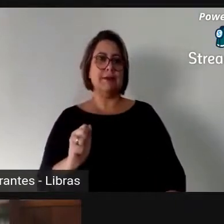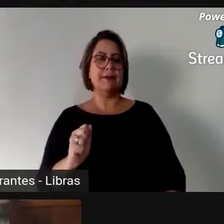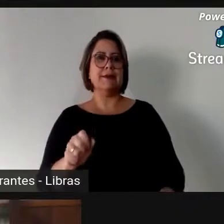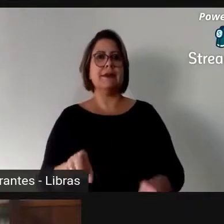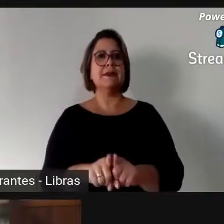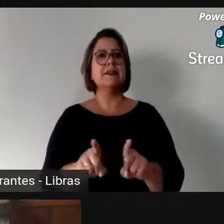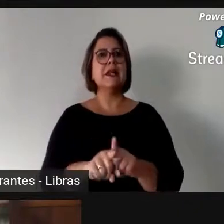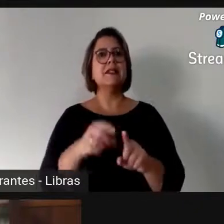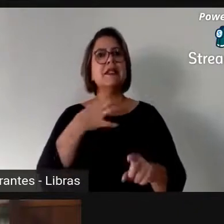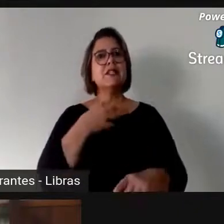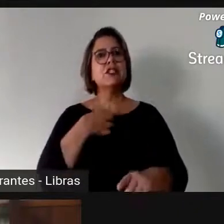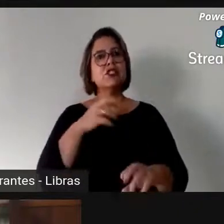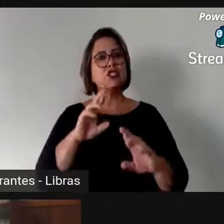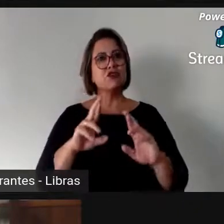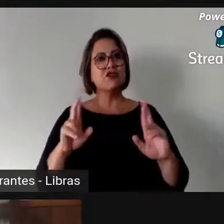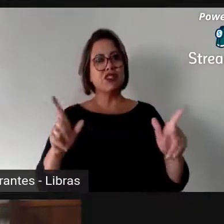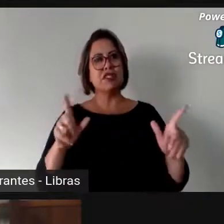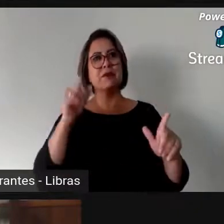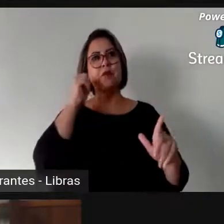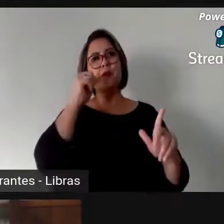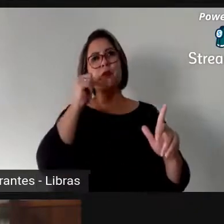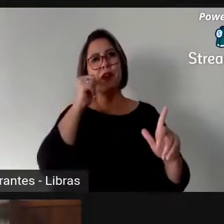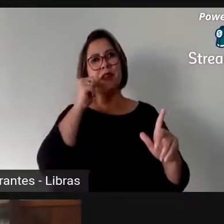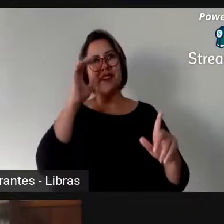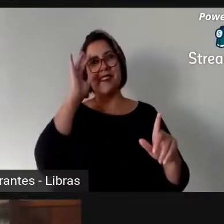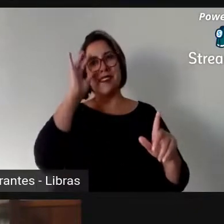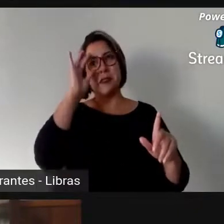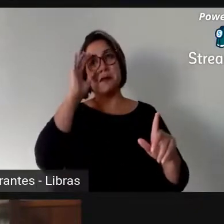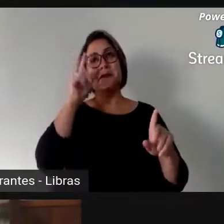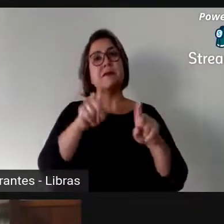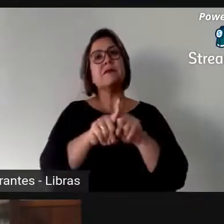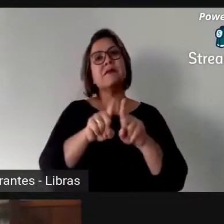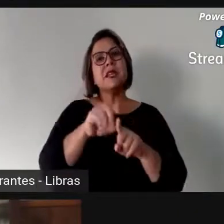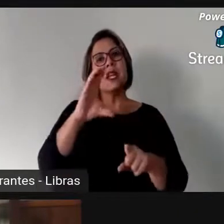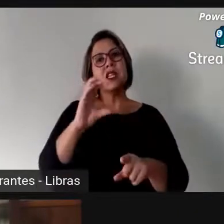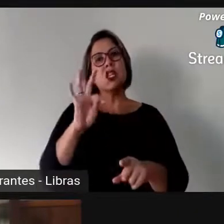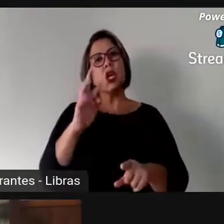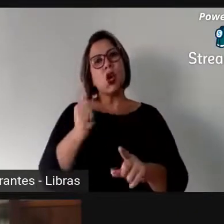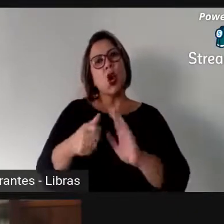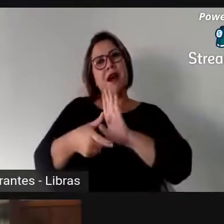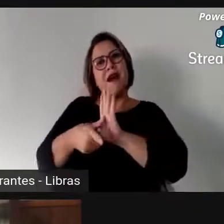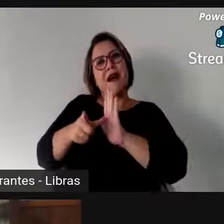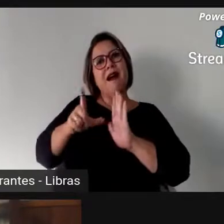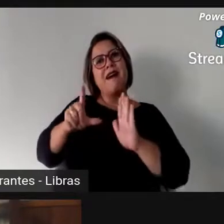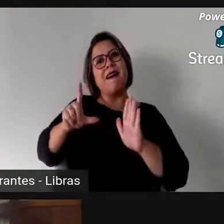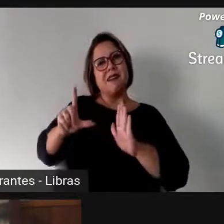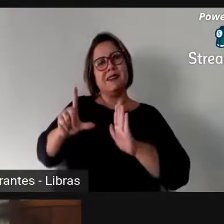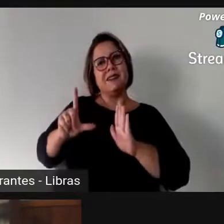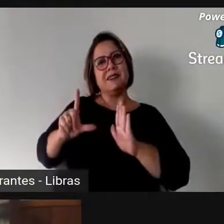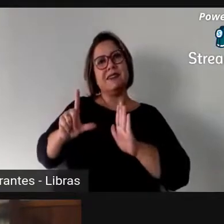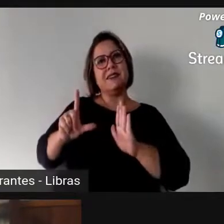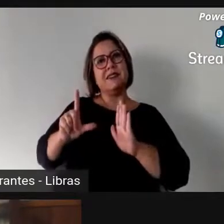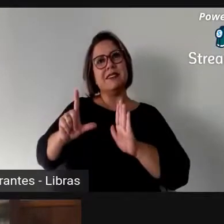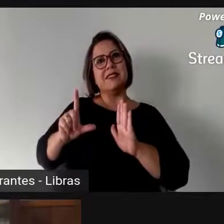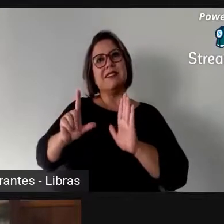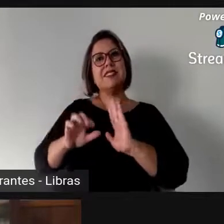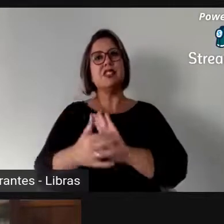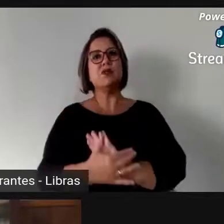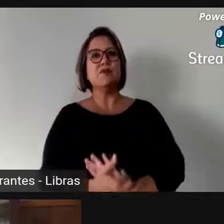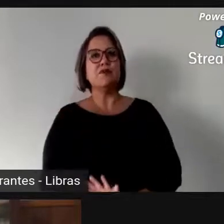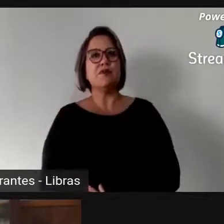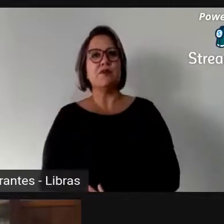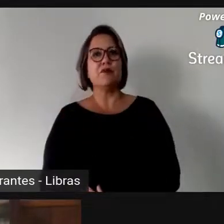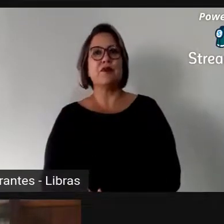dificuldade para nós mulheres. Estabeleceu-se a cota, antes era só os